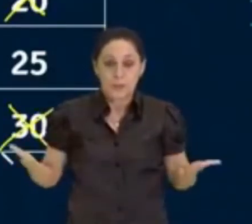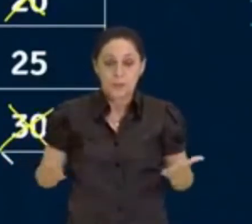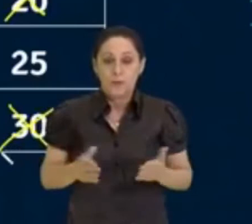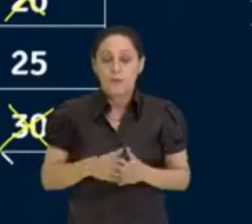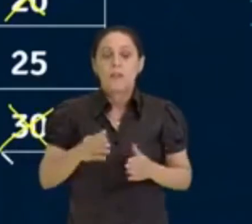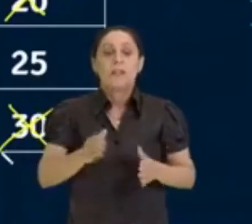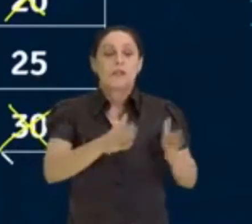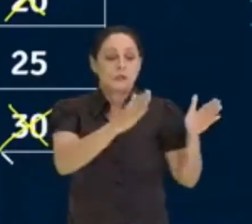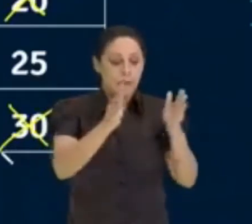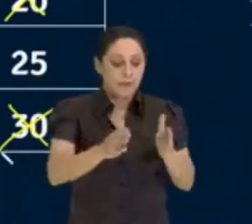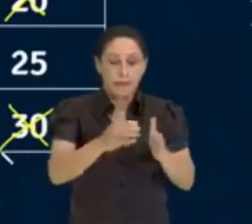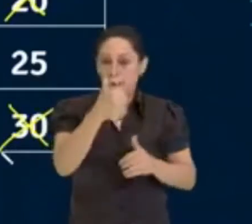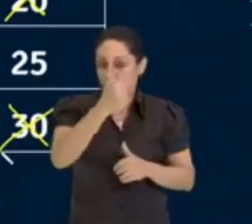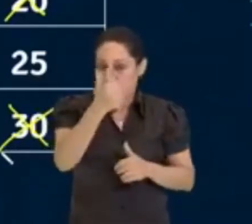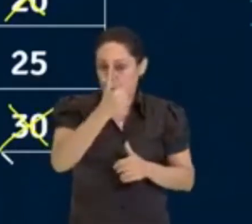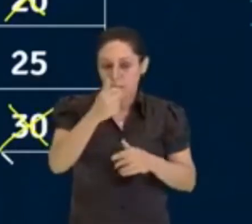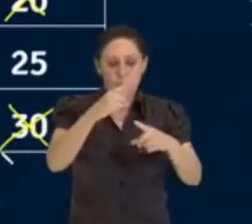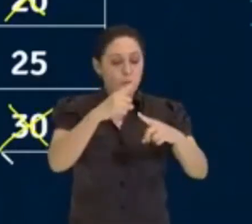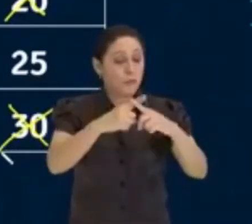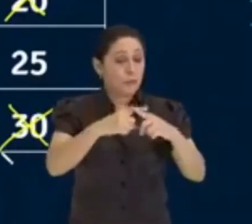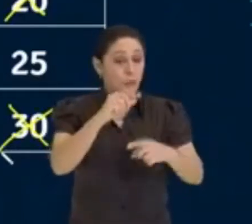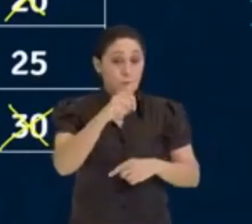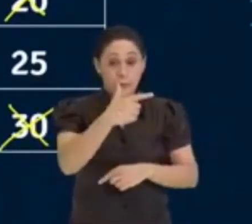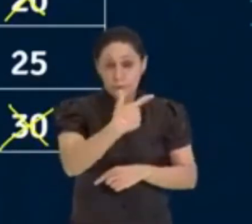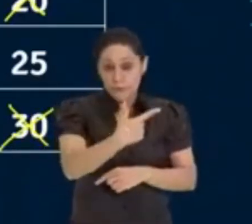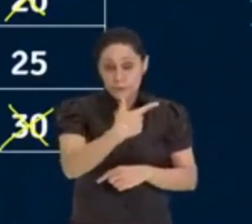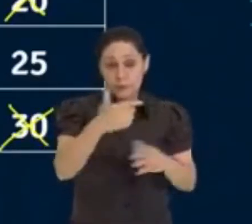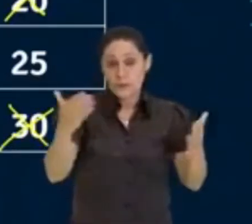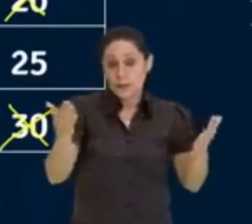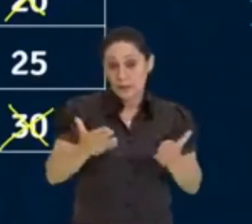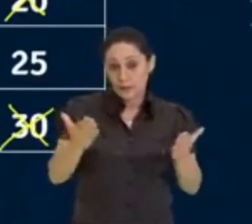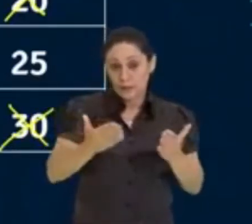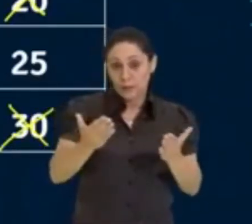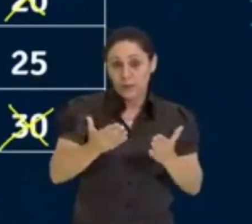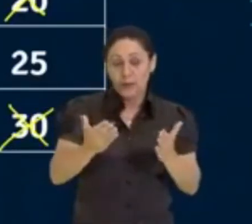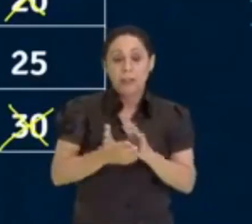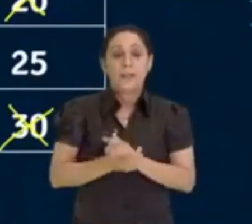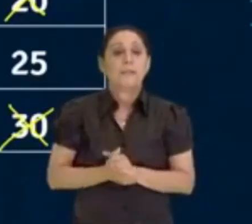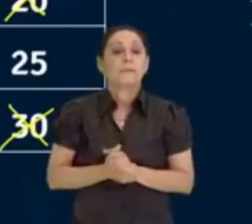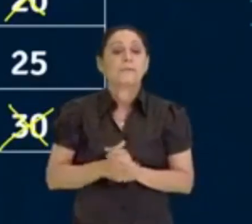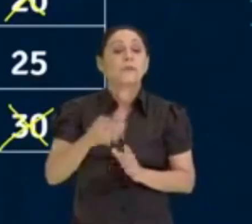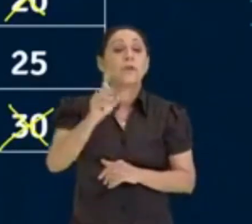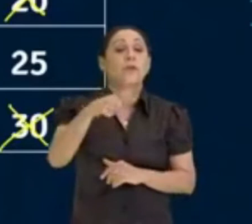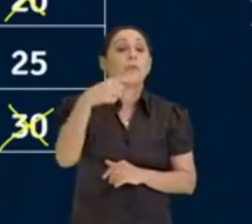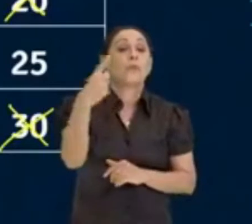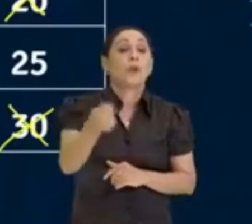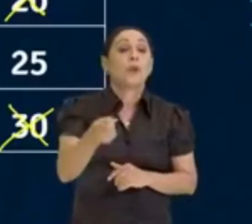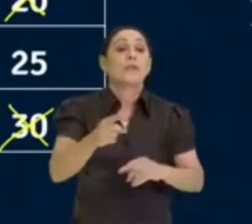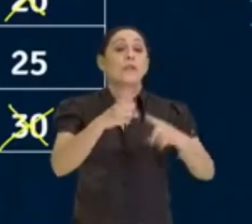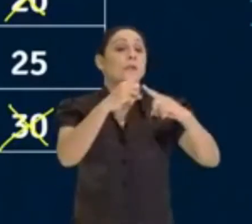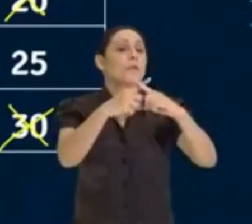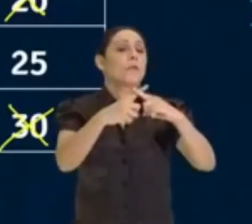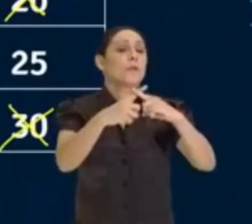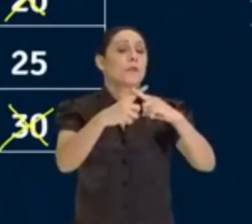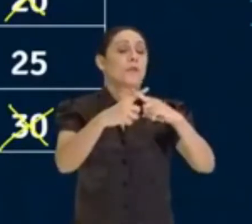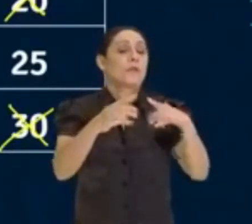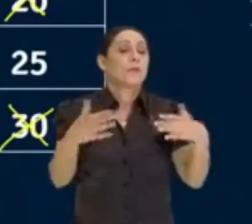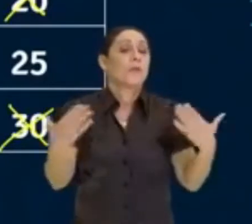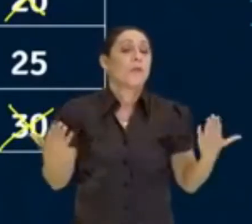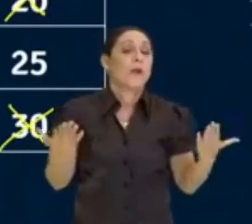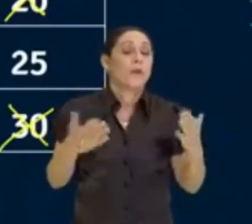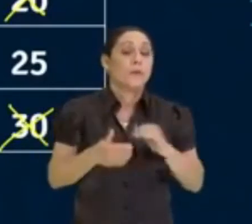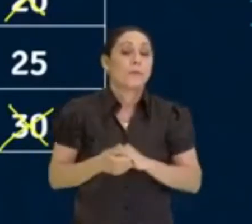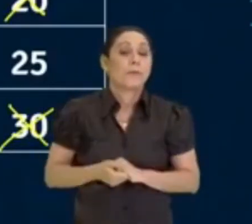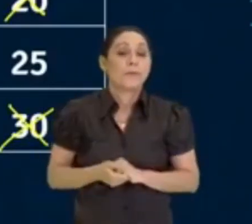primeira parte aí dos múltiplos de 2. Agora, nós vamos fazer o próximo múltiplo, né? Que é o próximo número aqui,